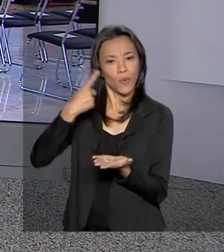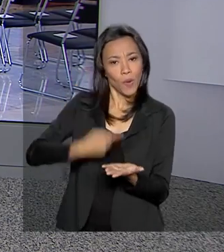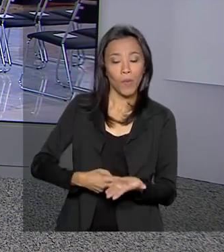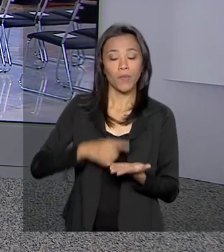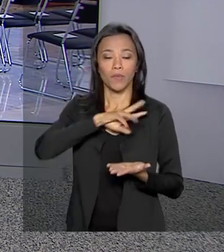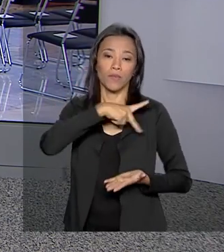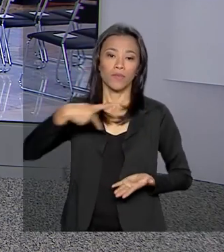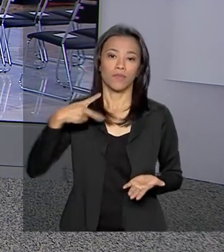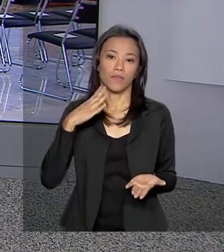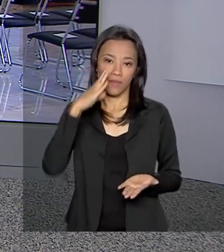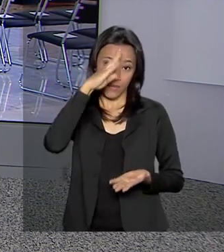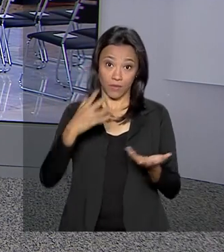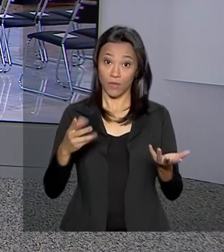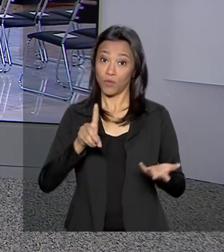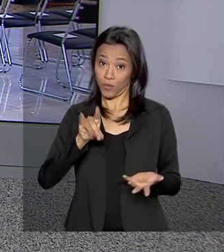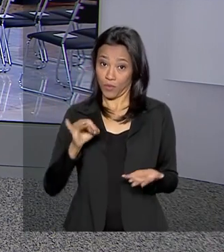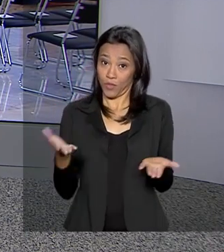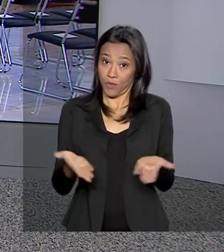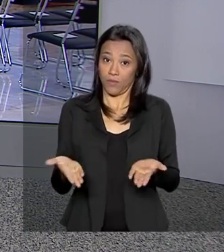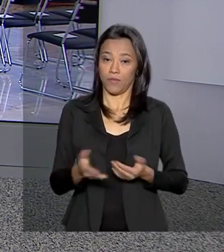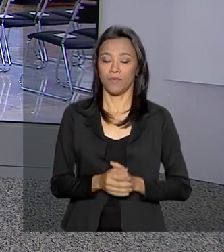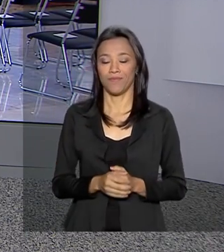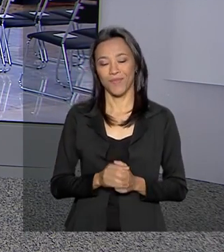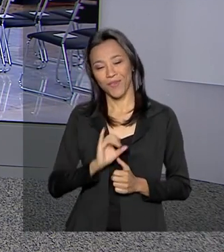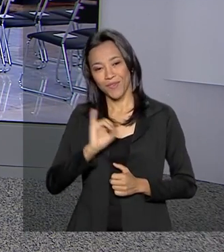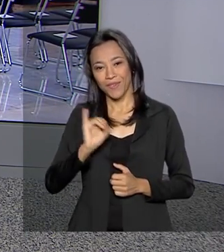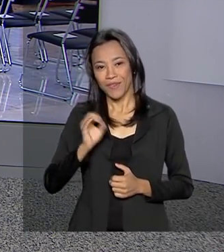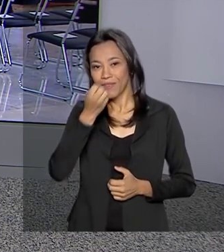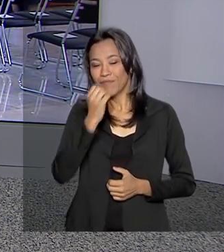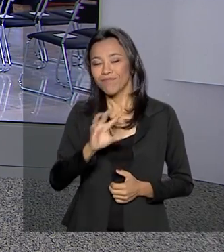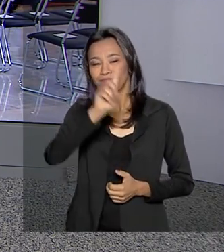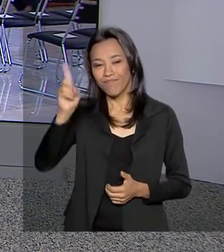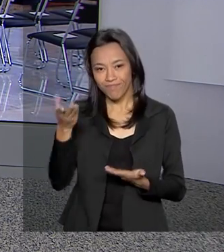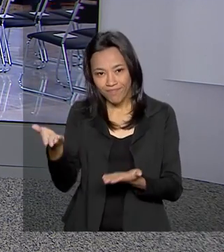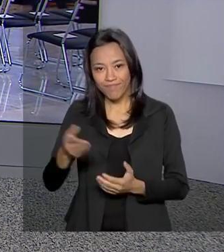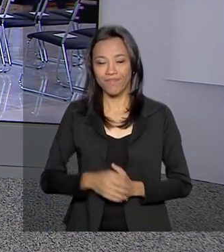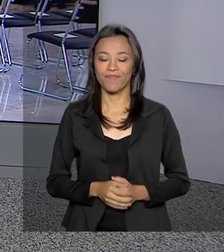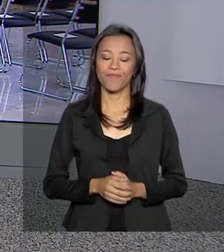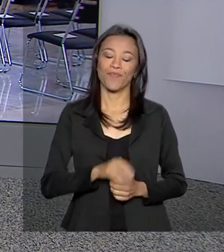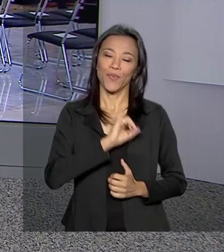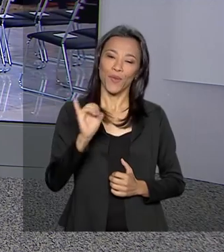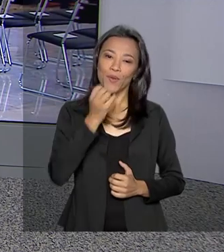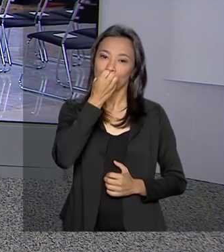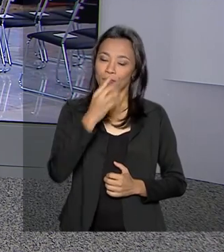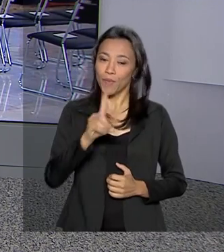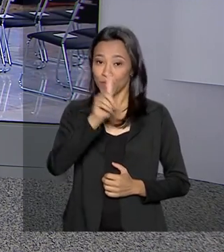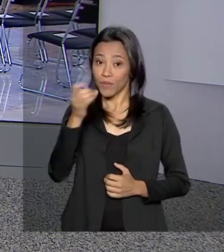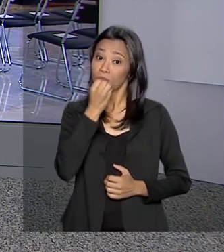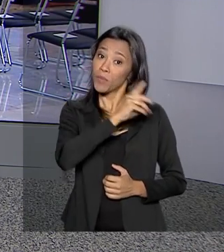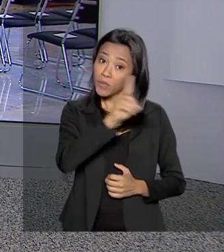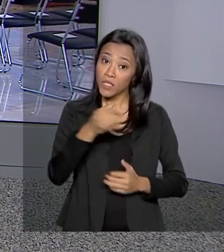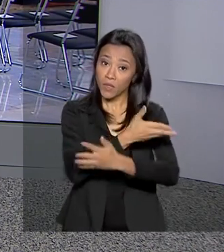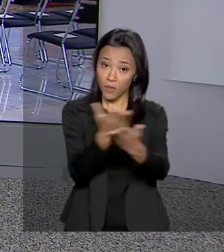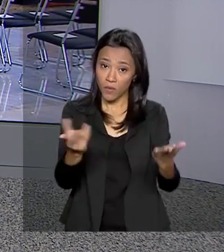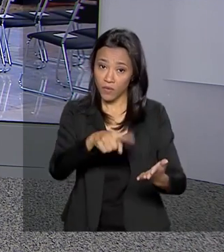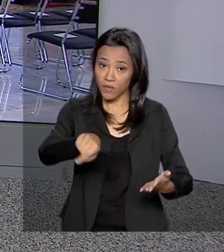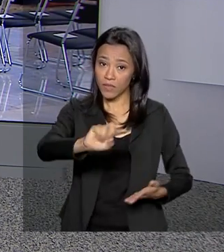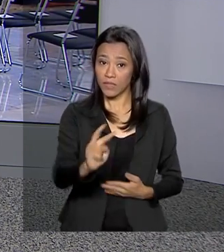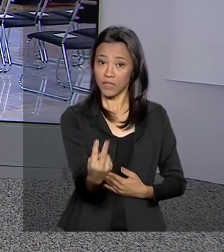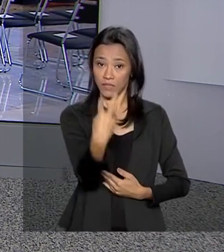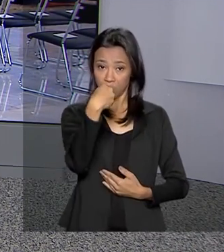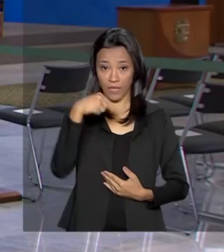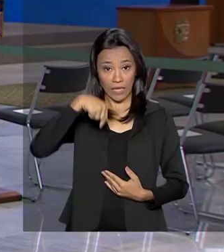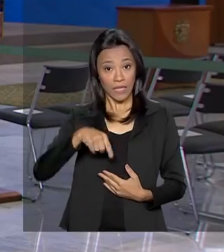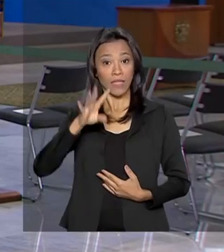presidente Jair Bolsonaro no dia de hoje. Olá, Luana. Bom dia para você. Olá, Carla. Bom dia. Bom dia a todos que nos acompanham aqui na TV